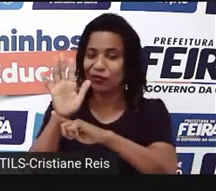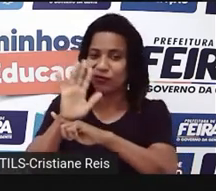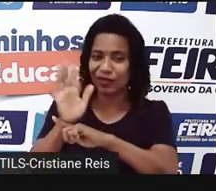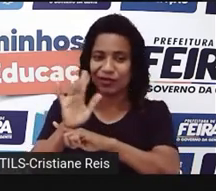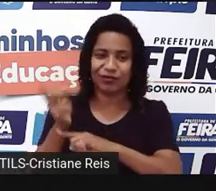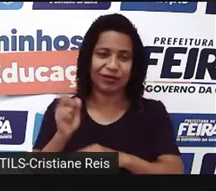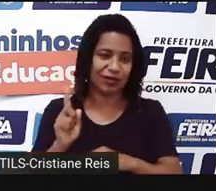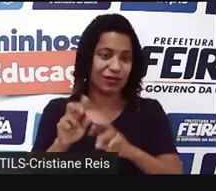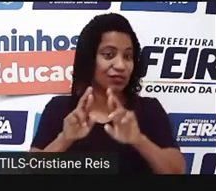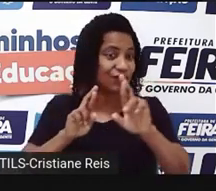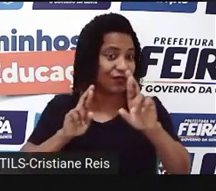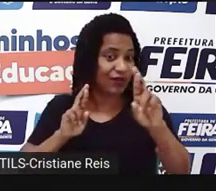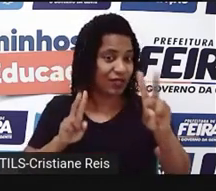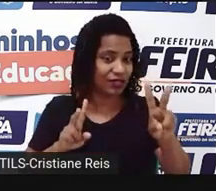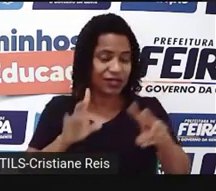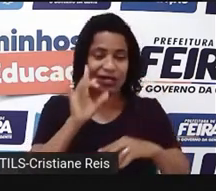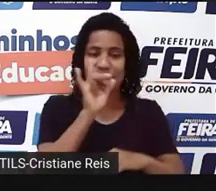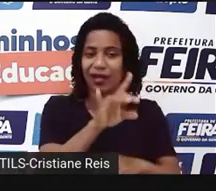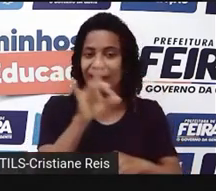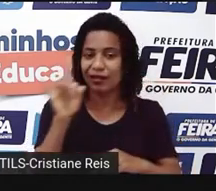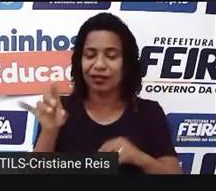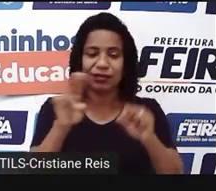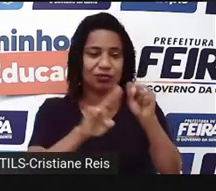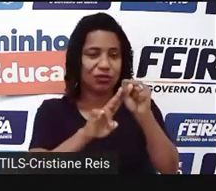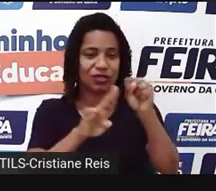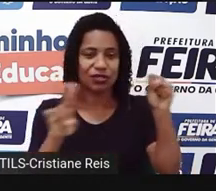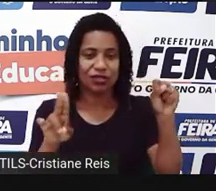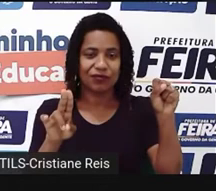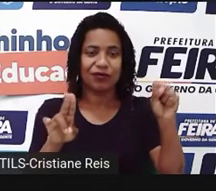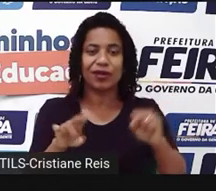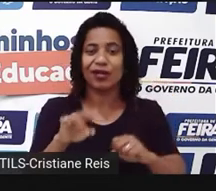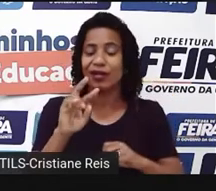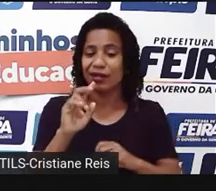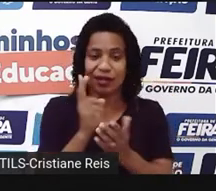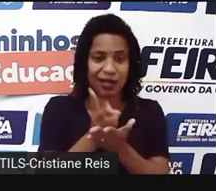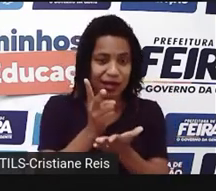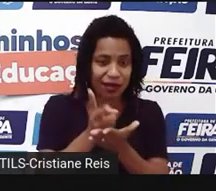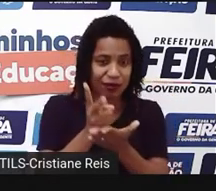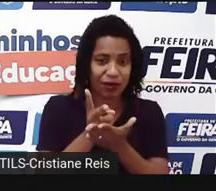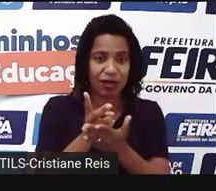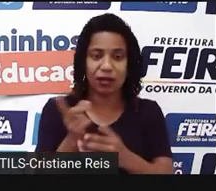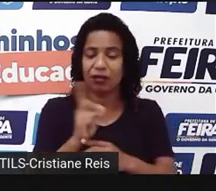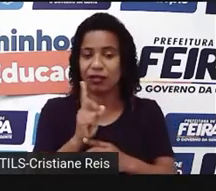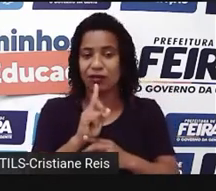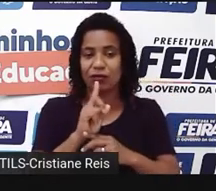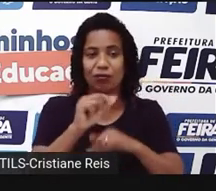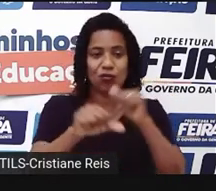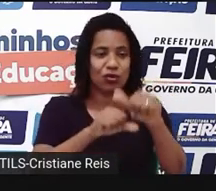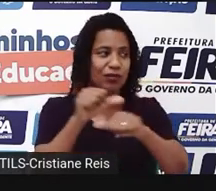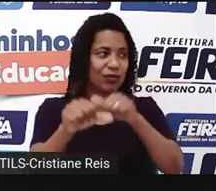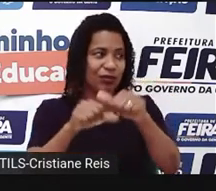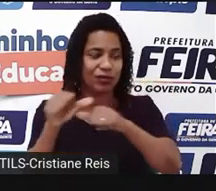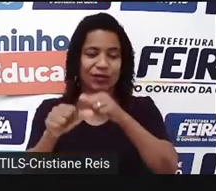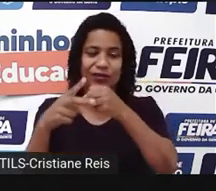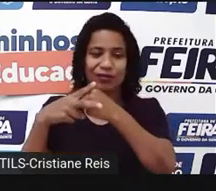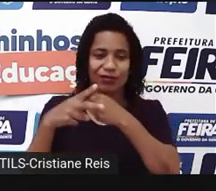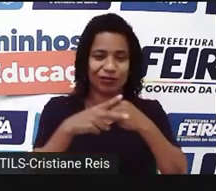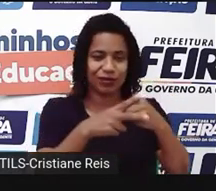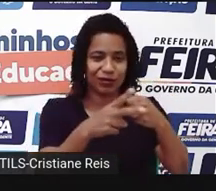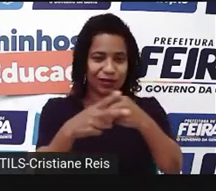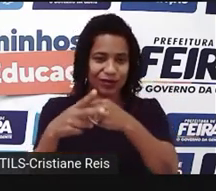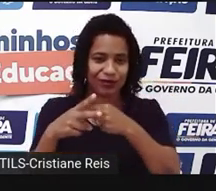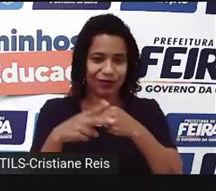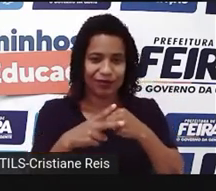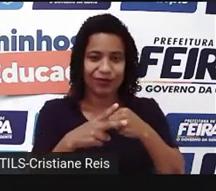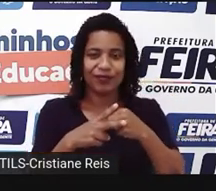Então, para cada substantivo irregular, nós teremos um plural específico. Então, neste caso, o